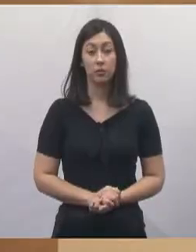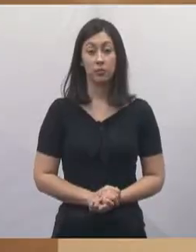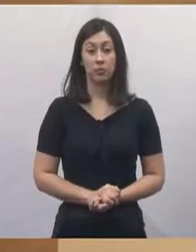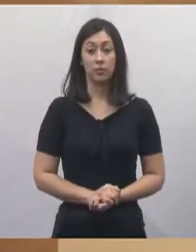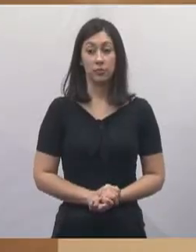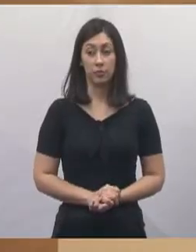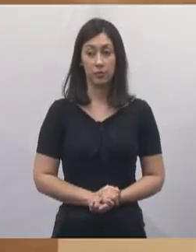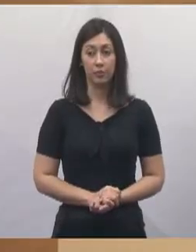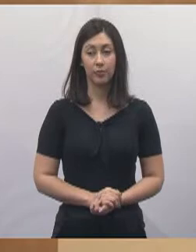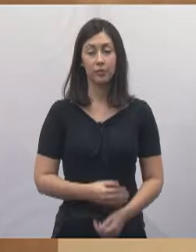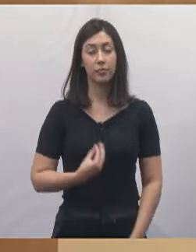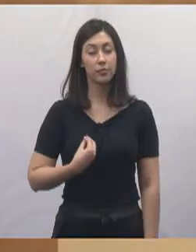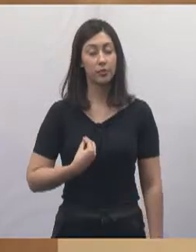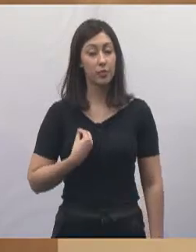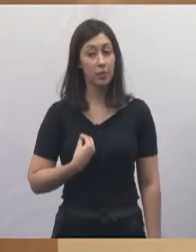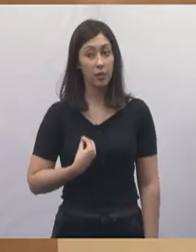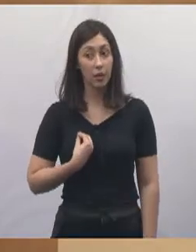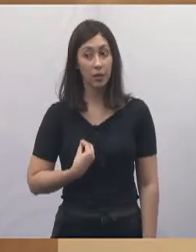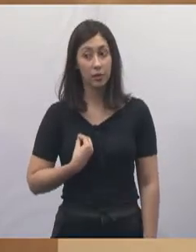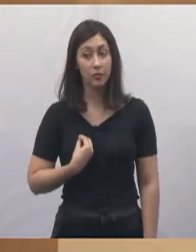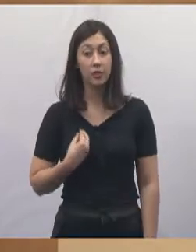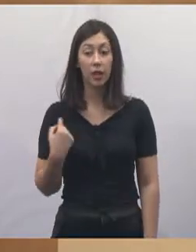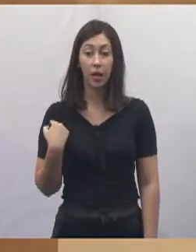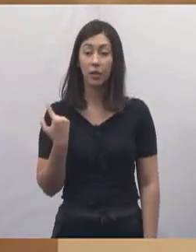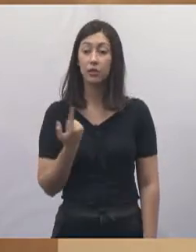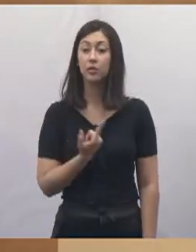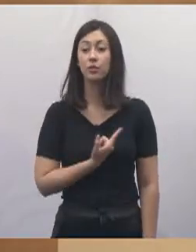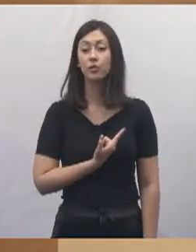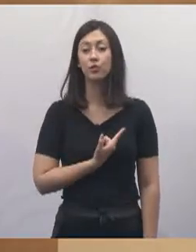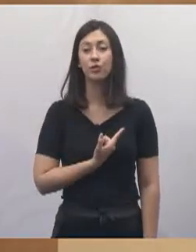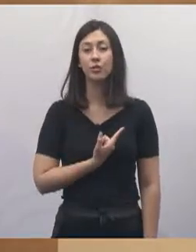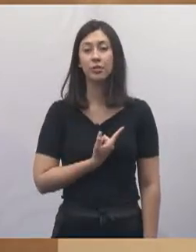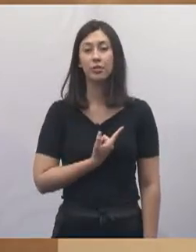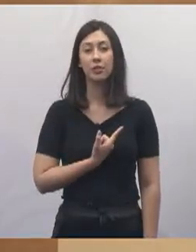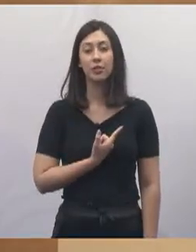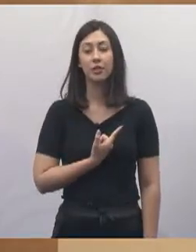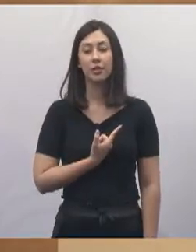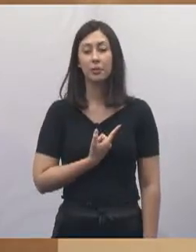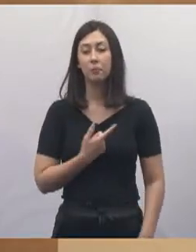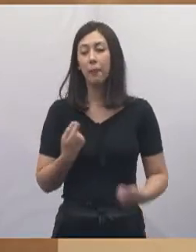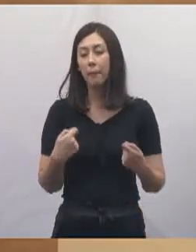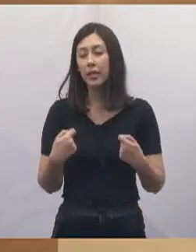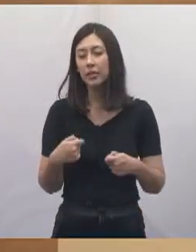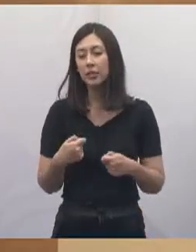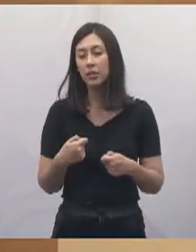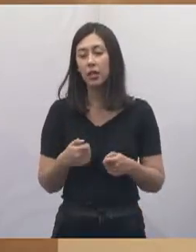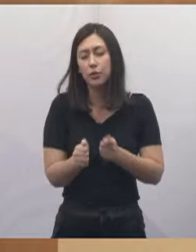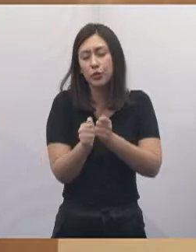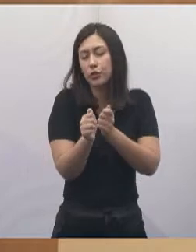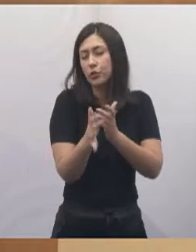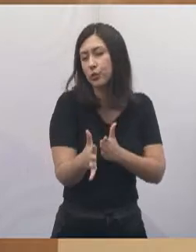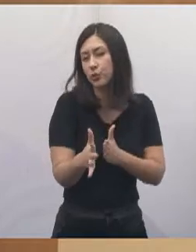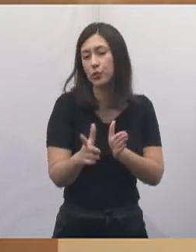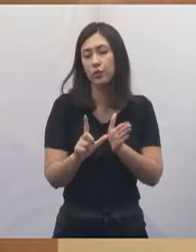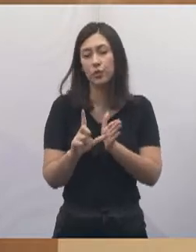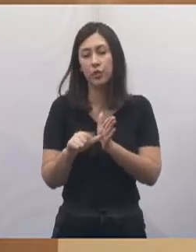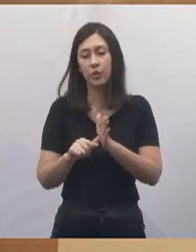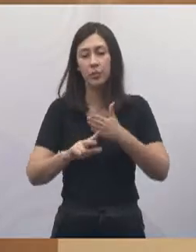Nessa vida, a gente só leva o que a gente planta, o a gente faz,